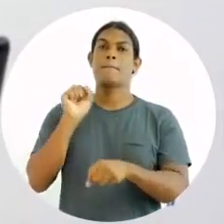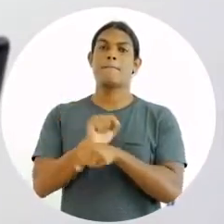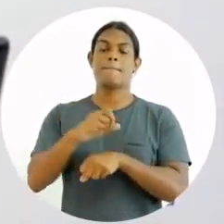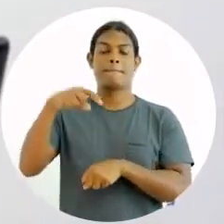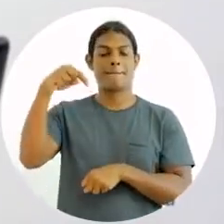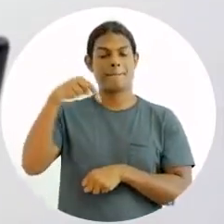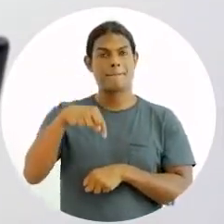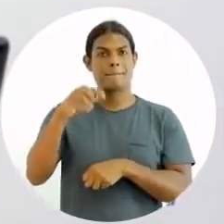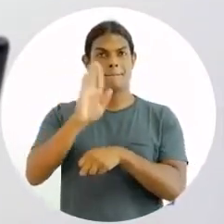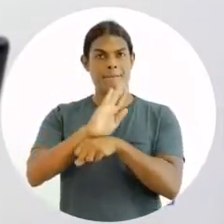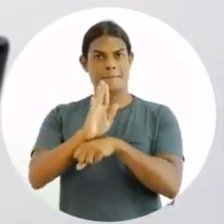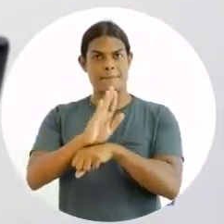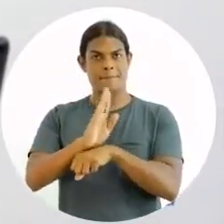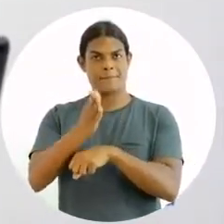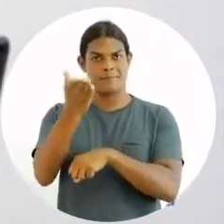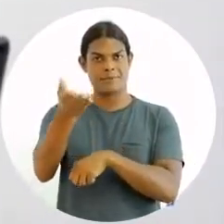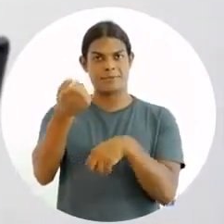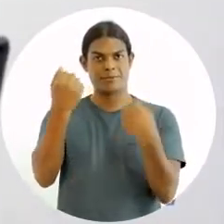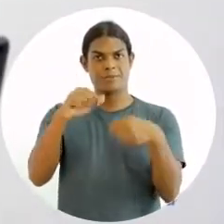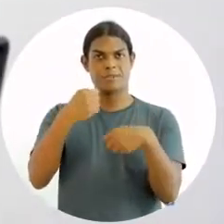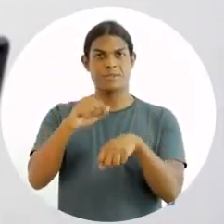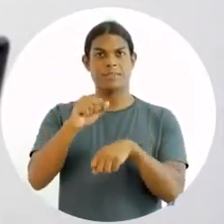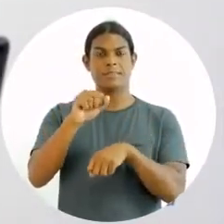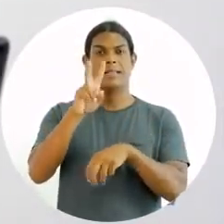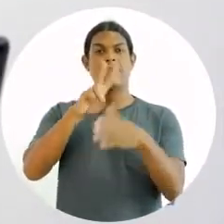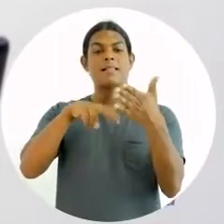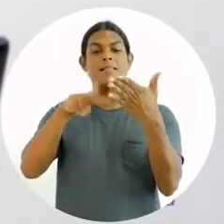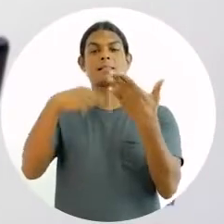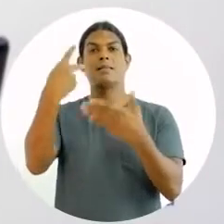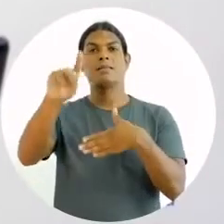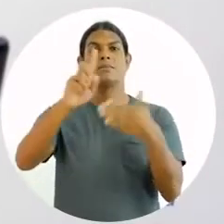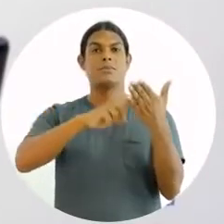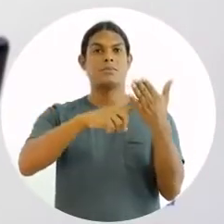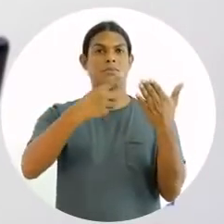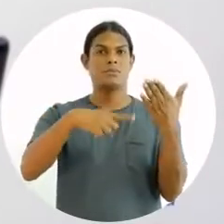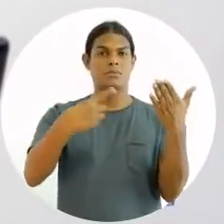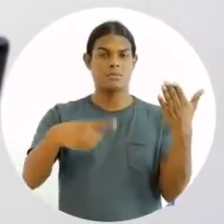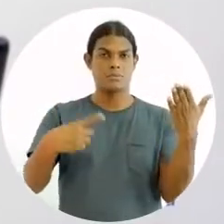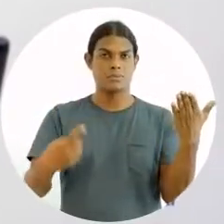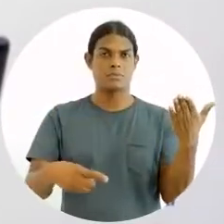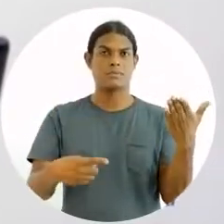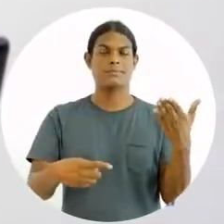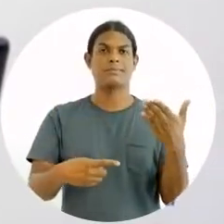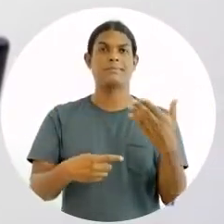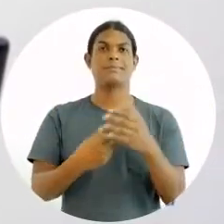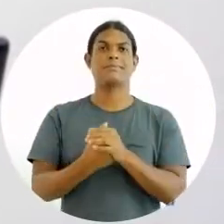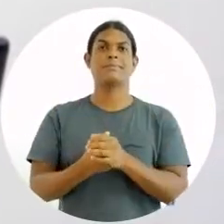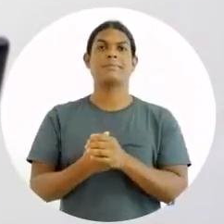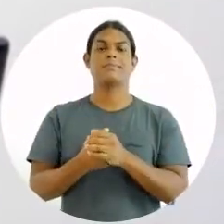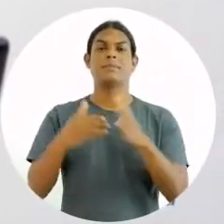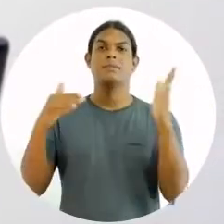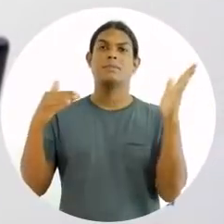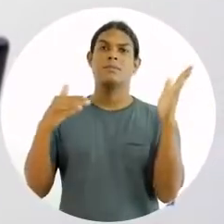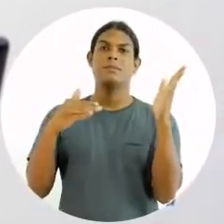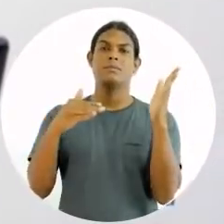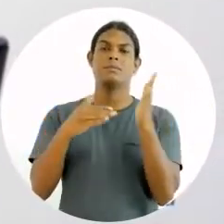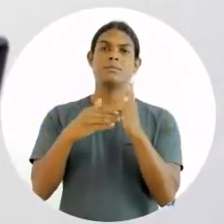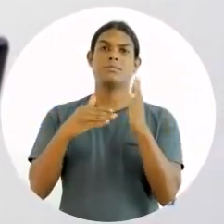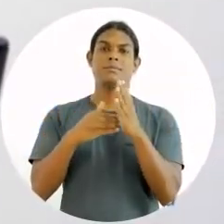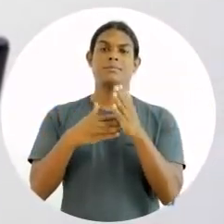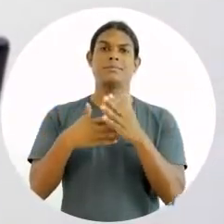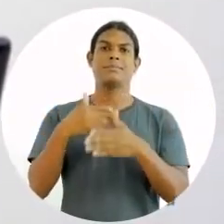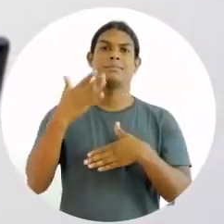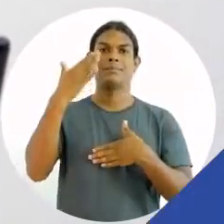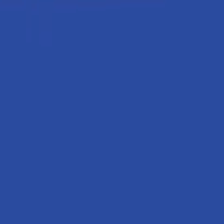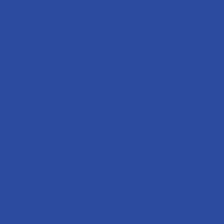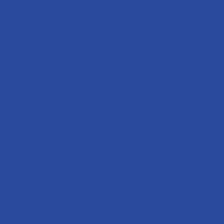vocês precisam estudar o material, porque são conceitos novos que vocês estão aprendendo. E vejo vocês na competência